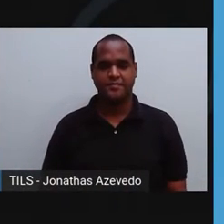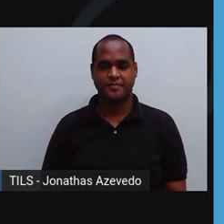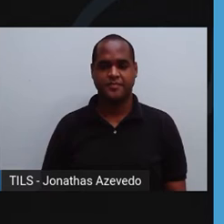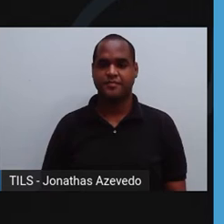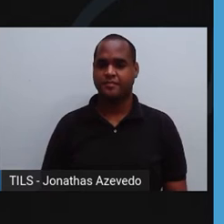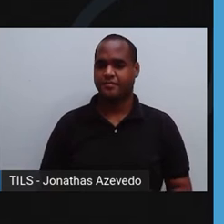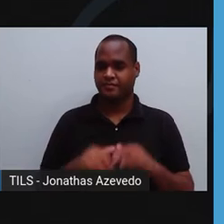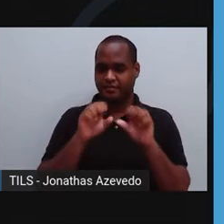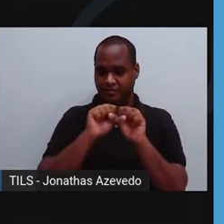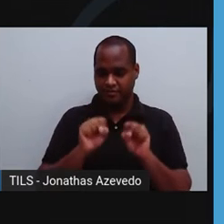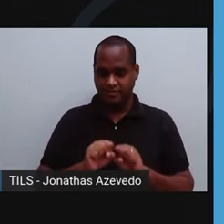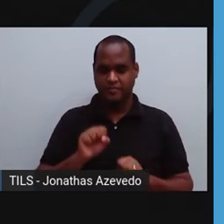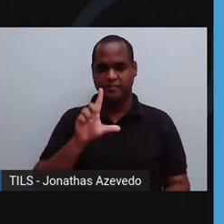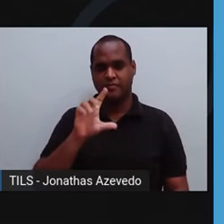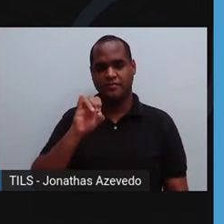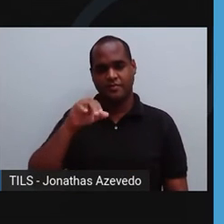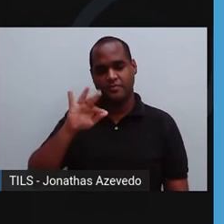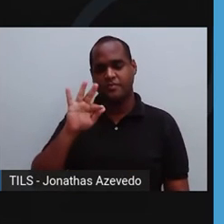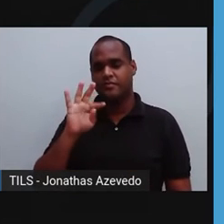Sistema linfático